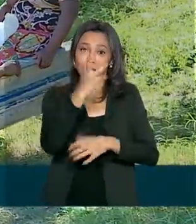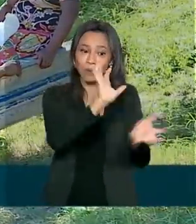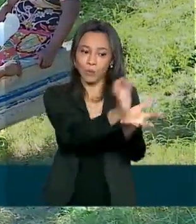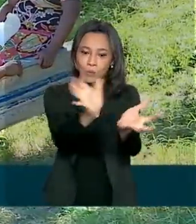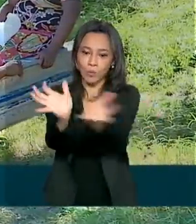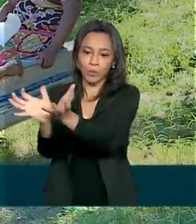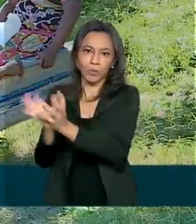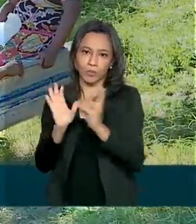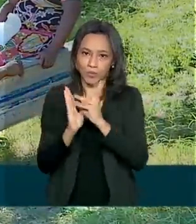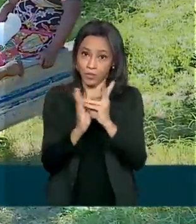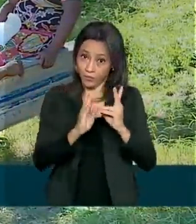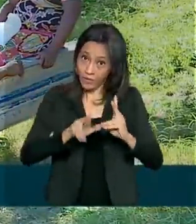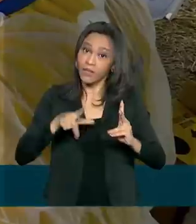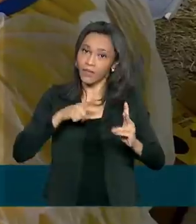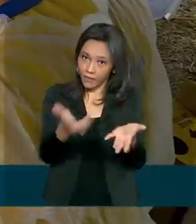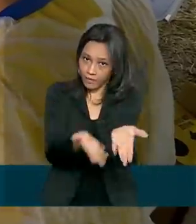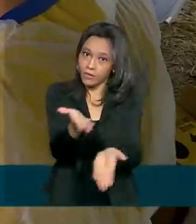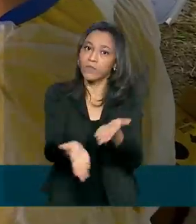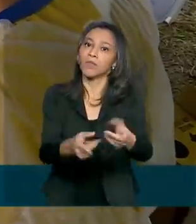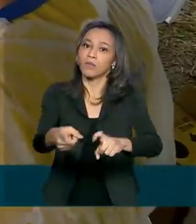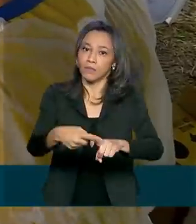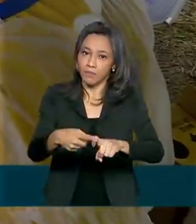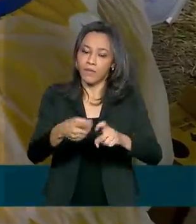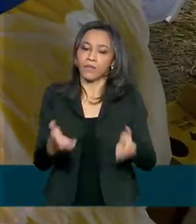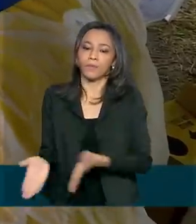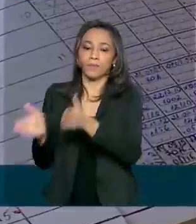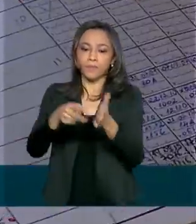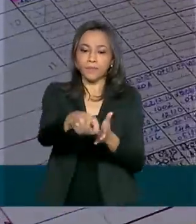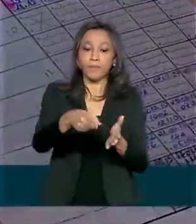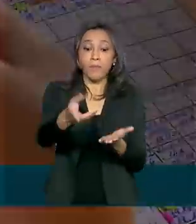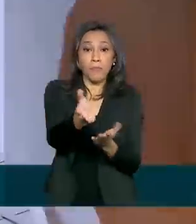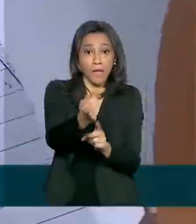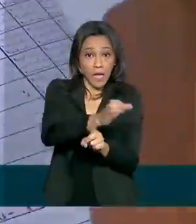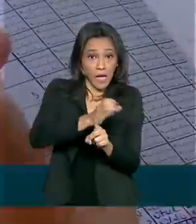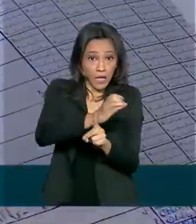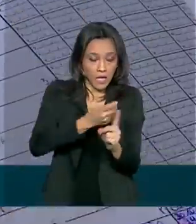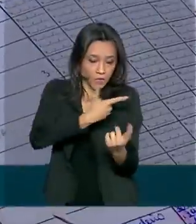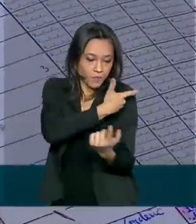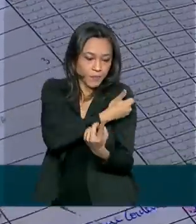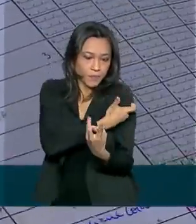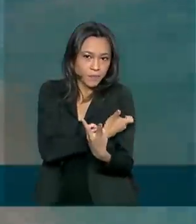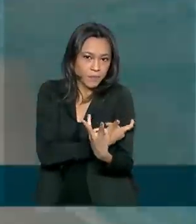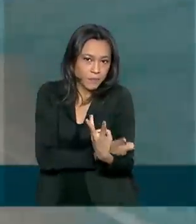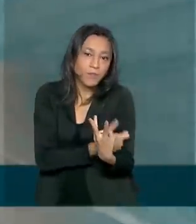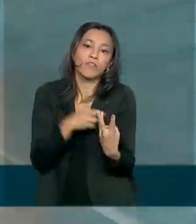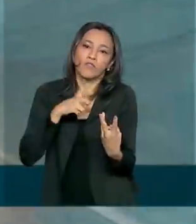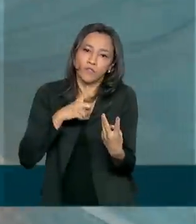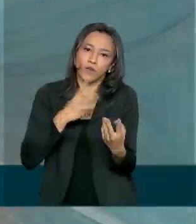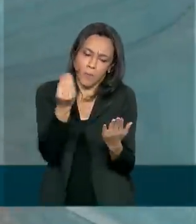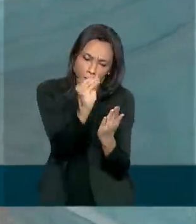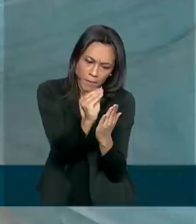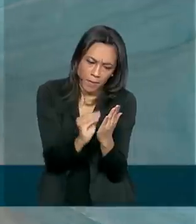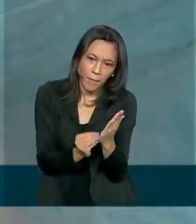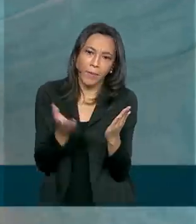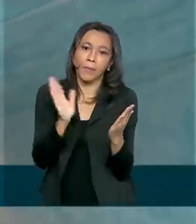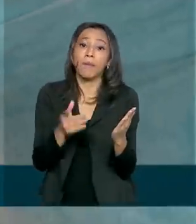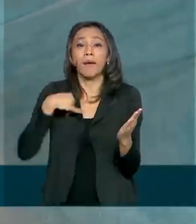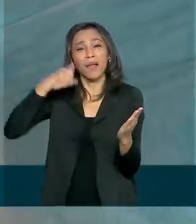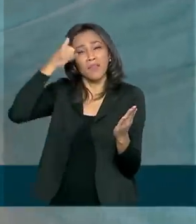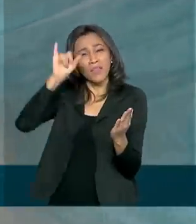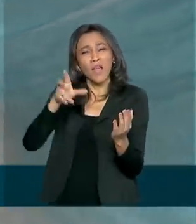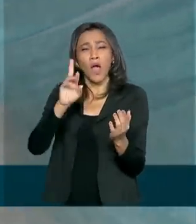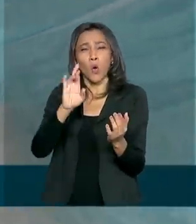receberam atendimento médico. As cadernetas de vacinação dos indígenas foram atualizadas. Para prevenir doenças como